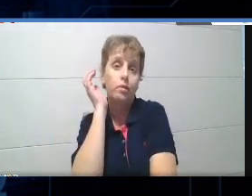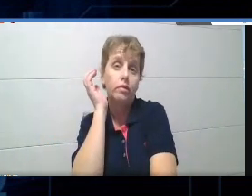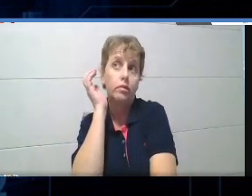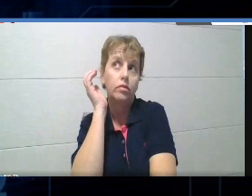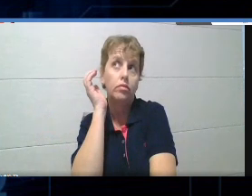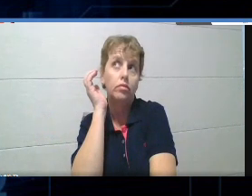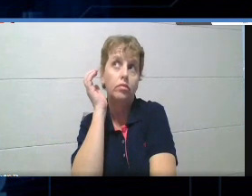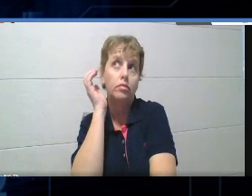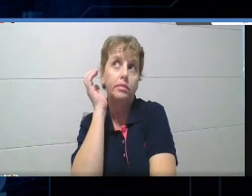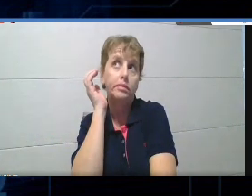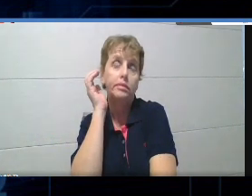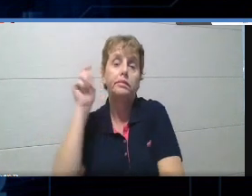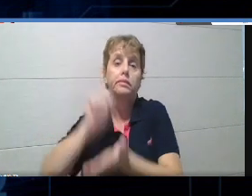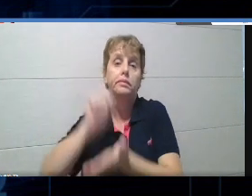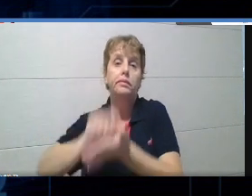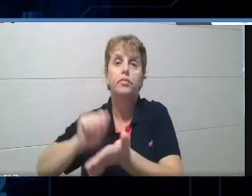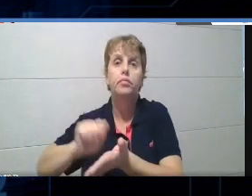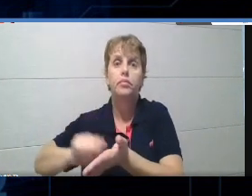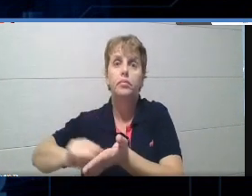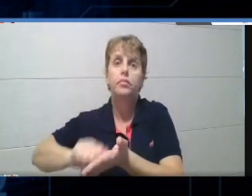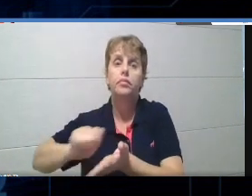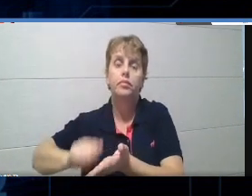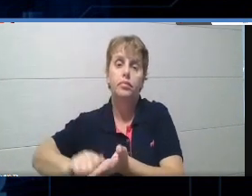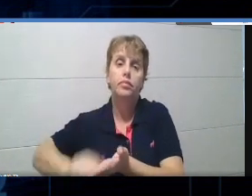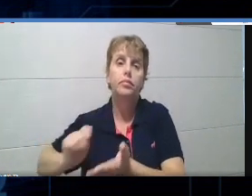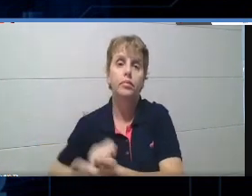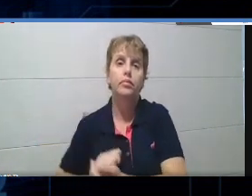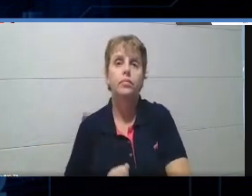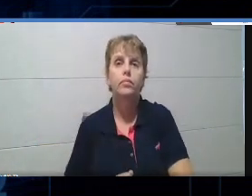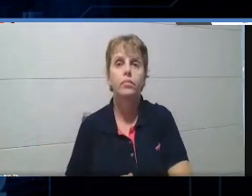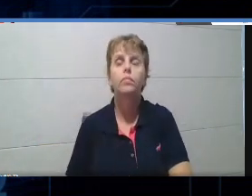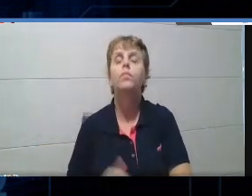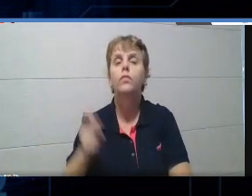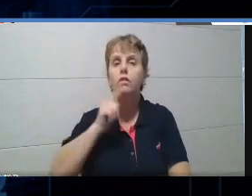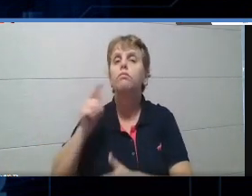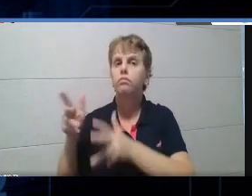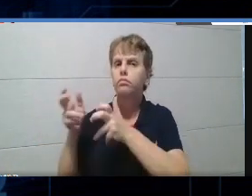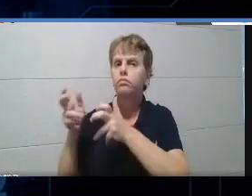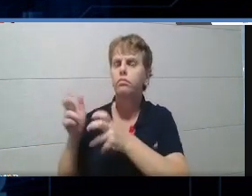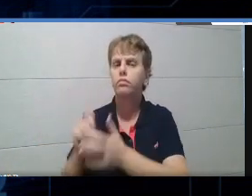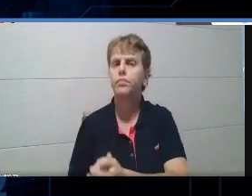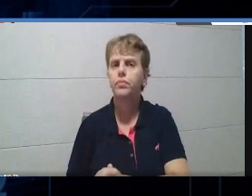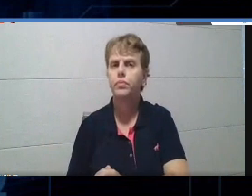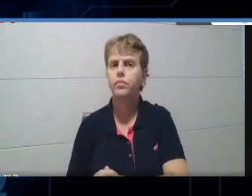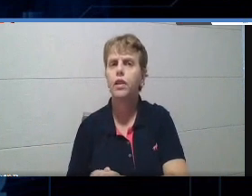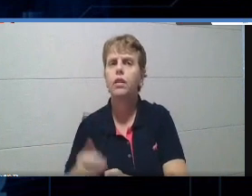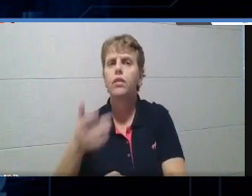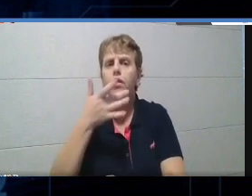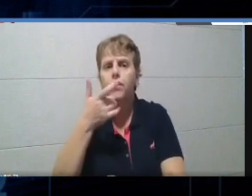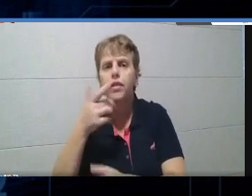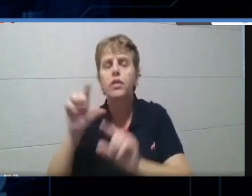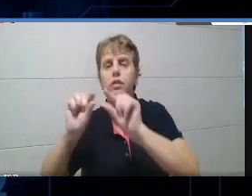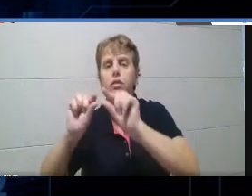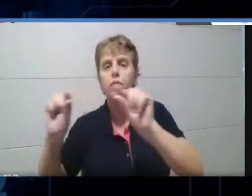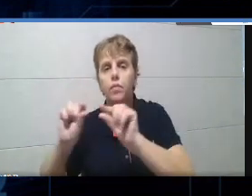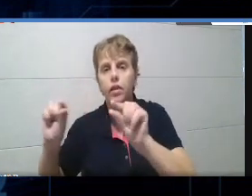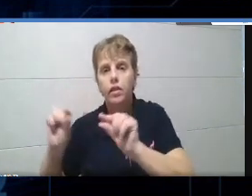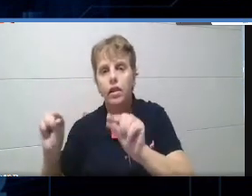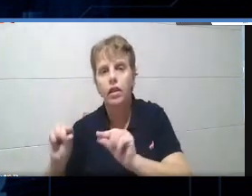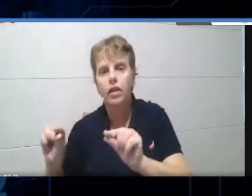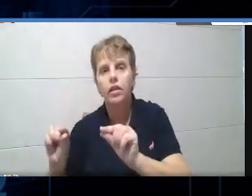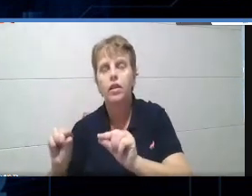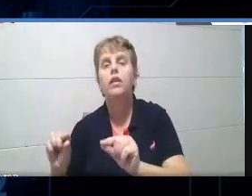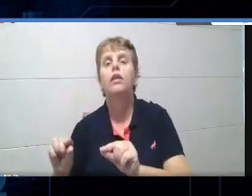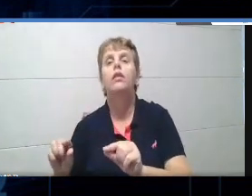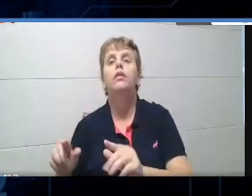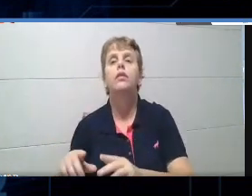escutarem, pra eles anotarem, tinha que anotar, ó, percebam aqui, tem um, que é pra fazer, faça uma lista de 10 insights